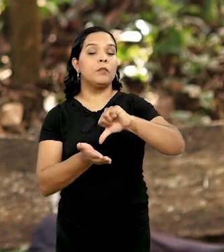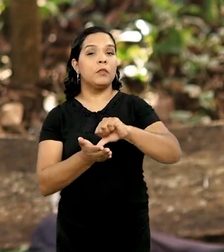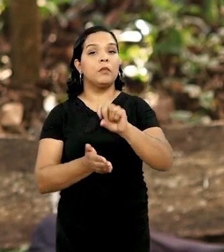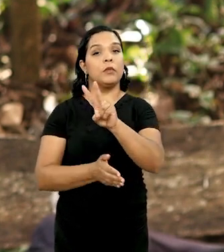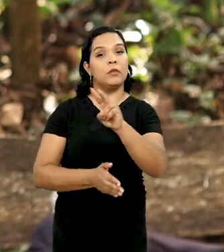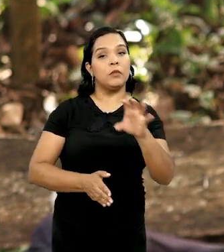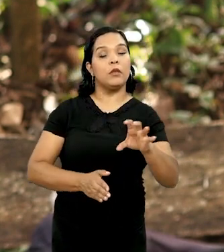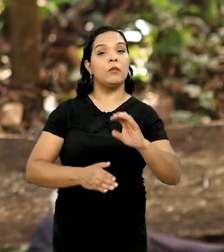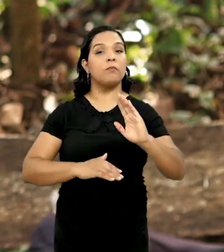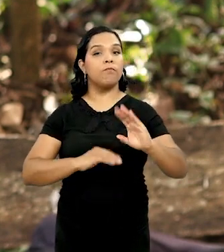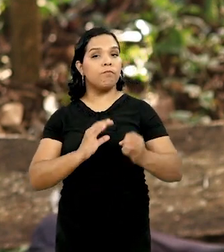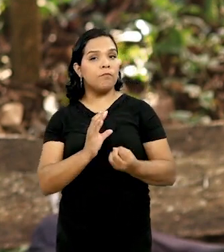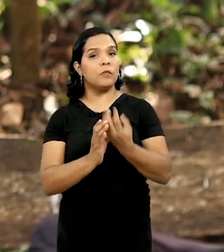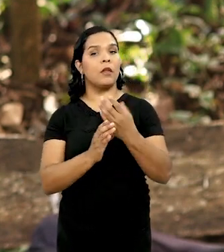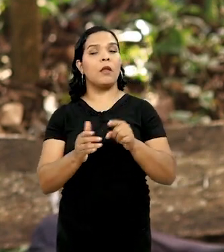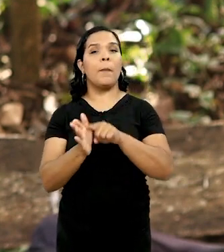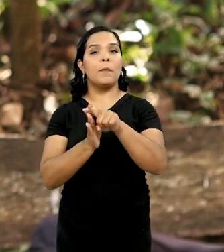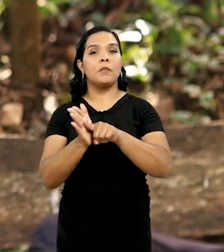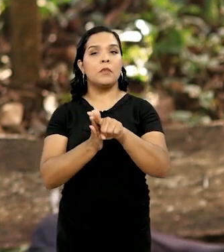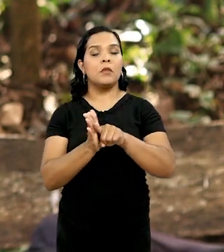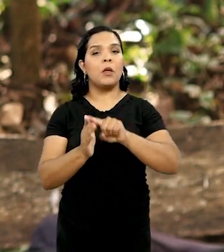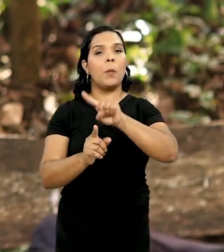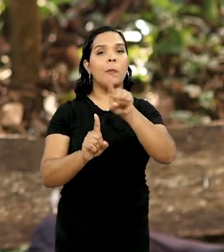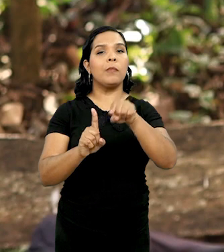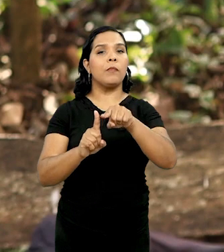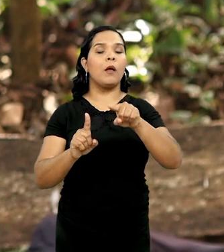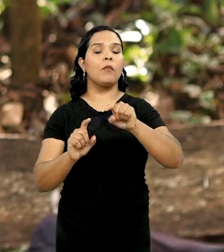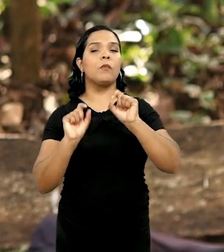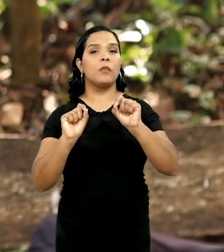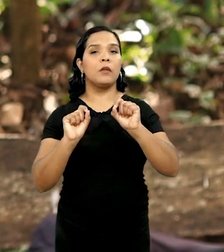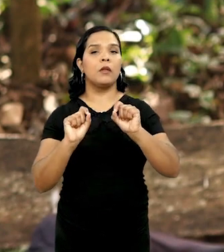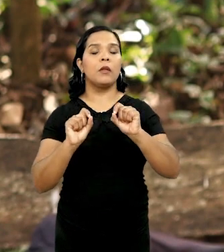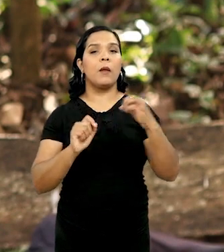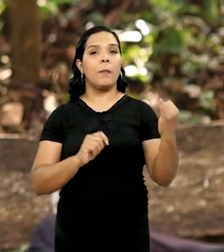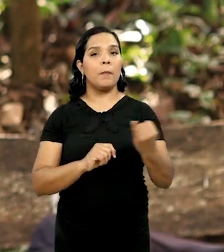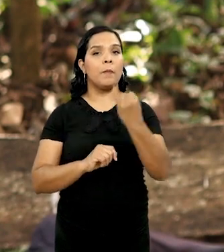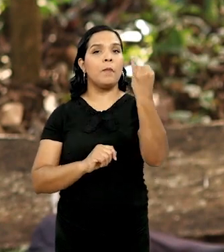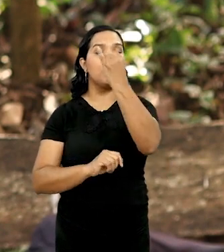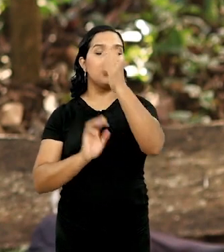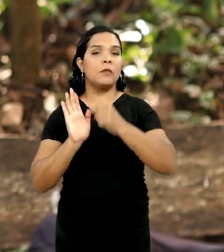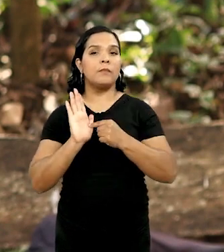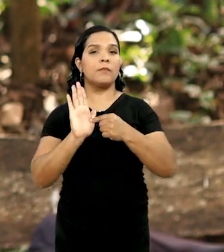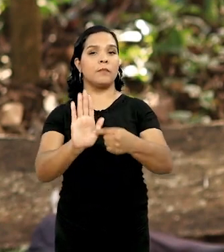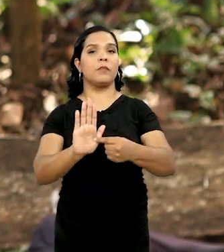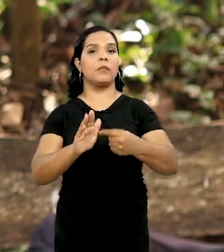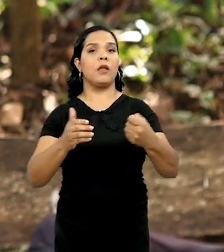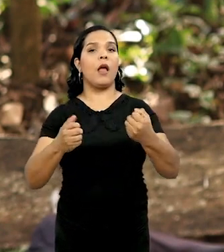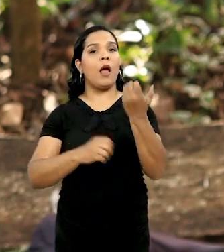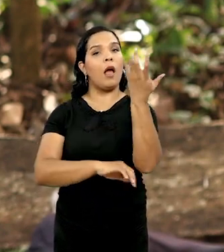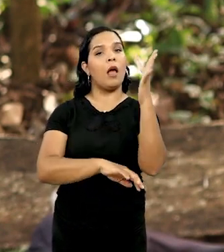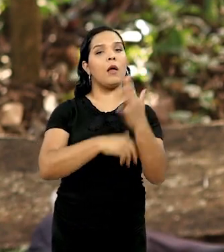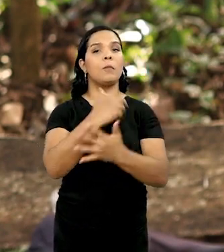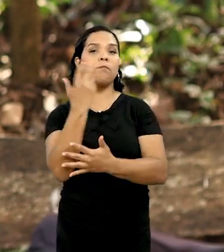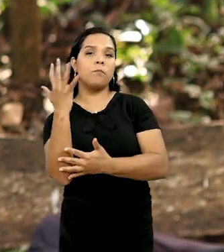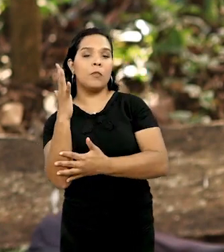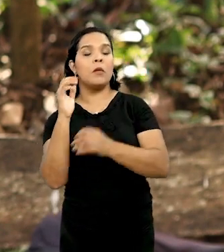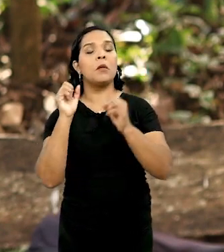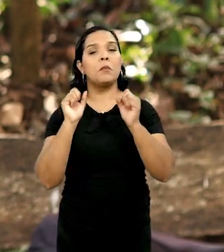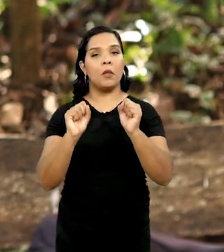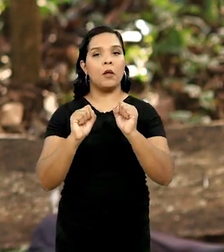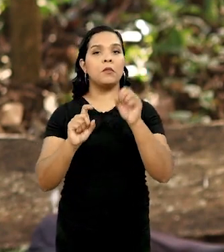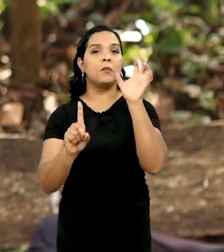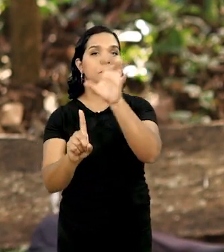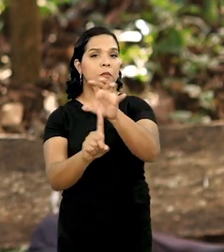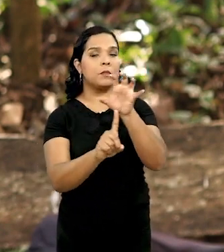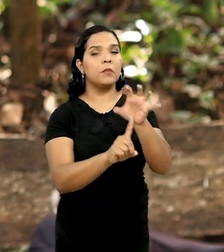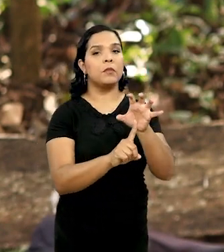Conquista, desenvolveram a pesquisa que tem como principal objetivo mostrar a importância da arborização das cidades e como ela pode